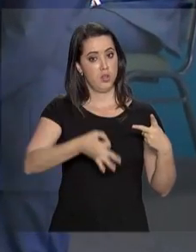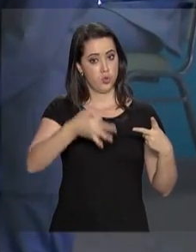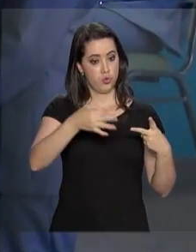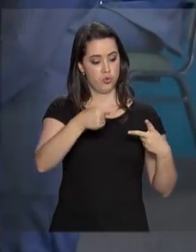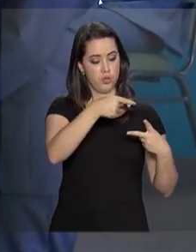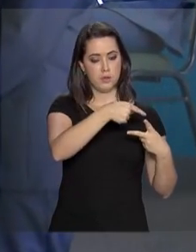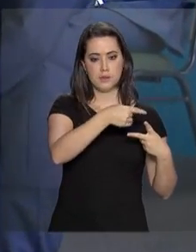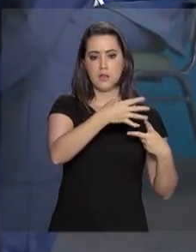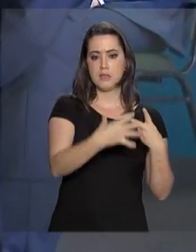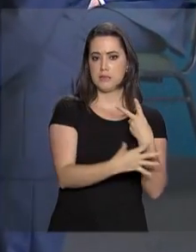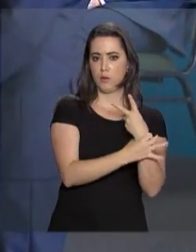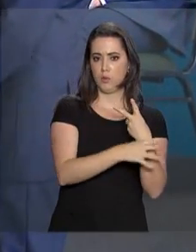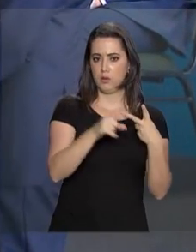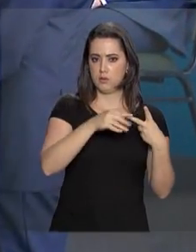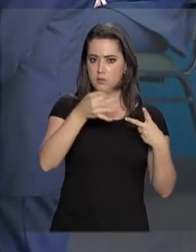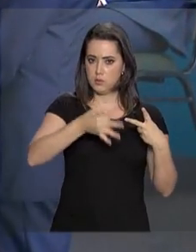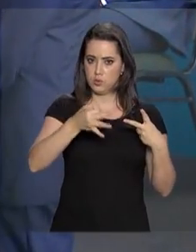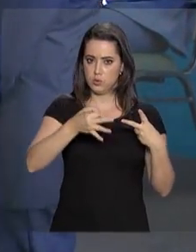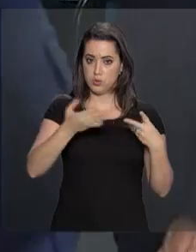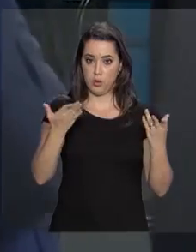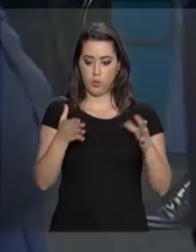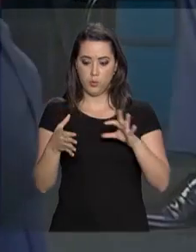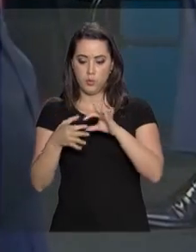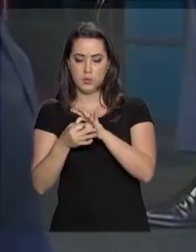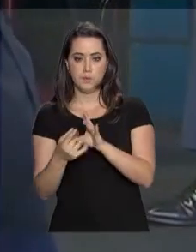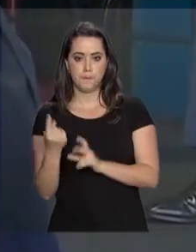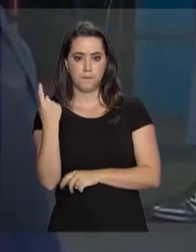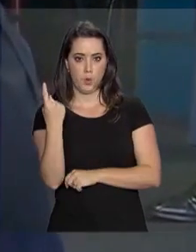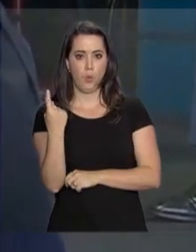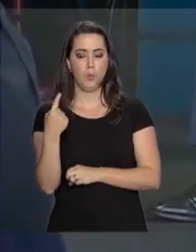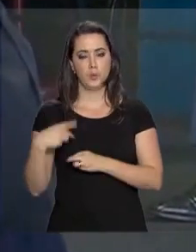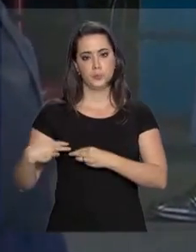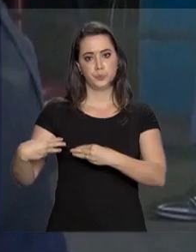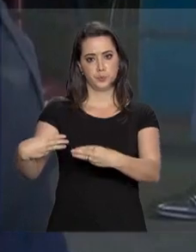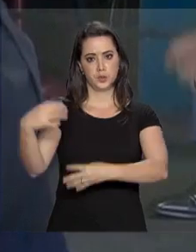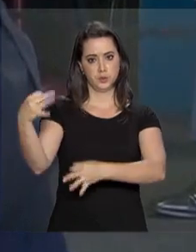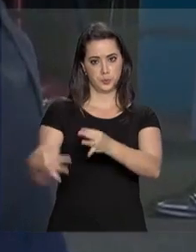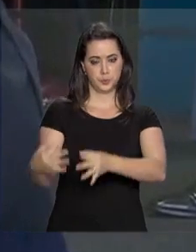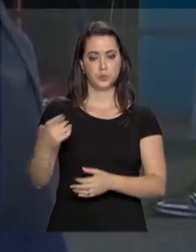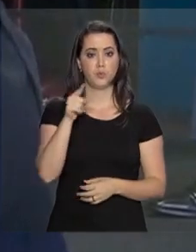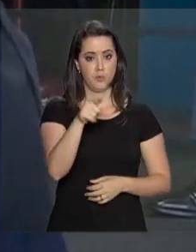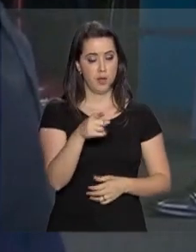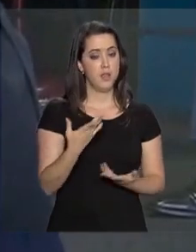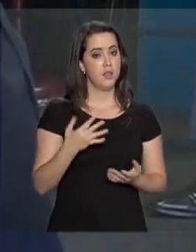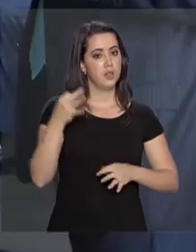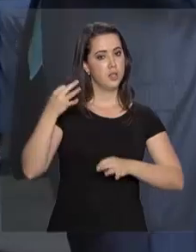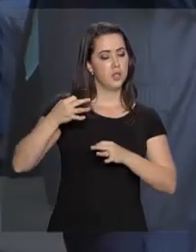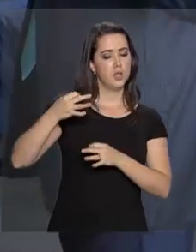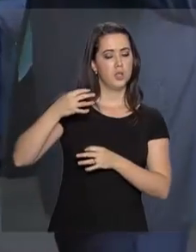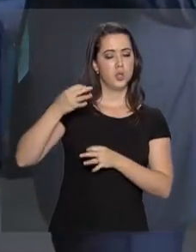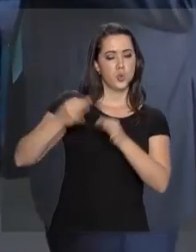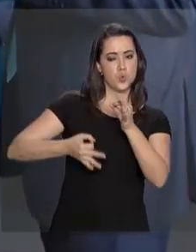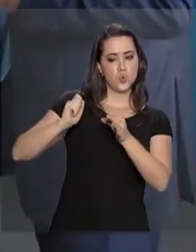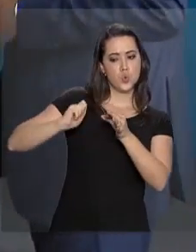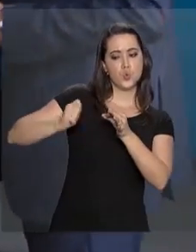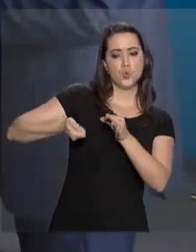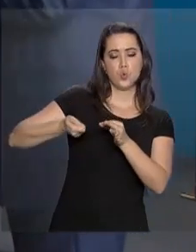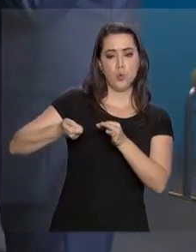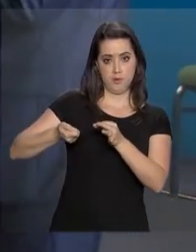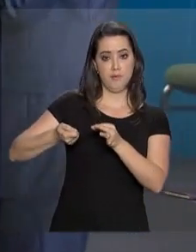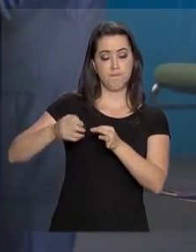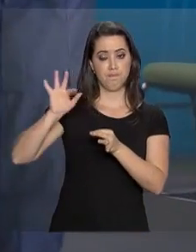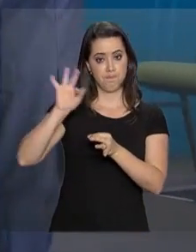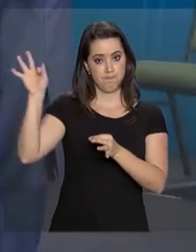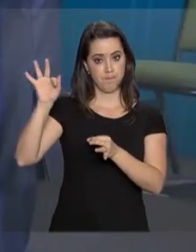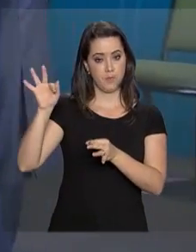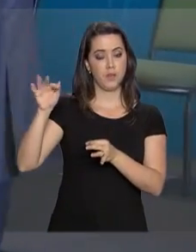pastas agora fundidas. Sérgio Moro, novo ministro, foi juiz federal da 13ª Vara Criminal de Curitiba, no